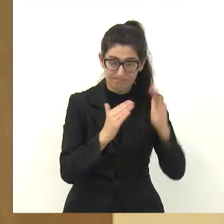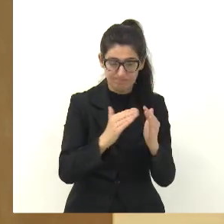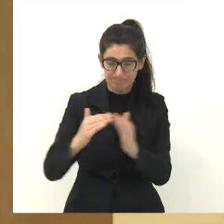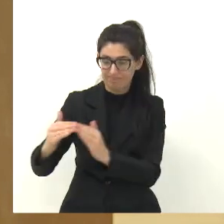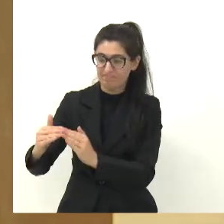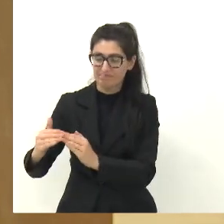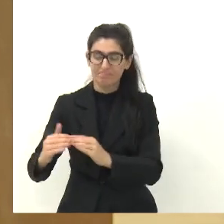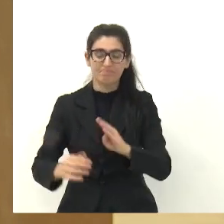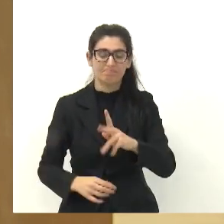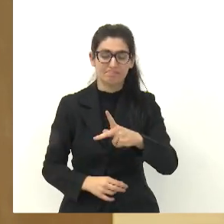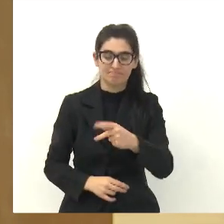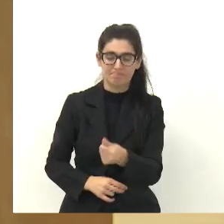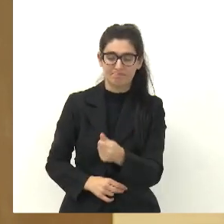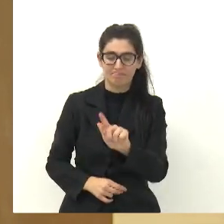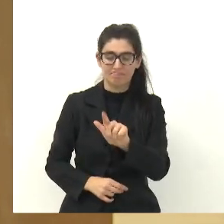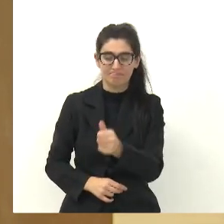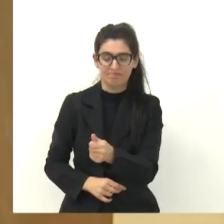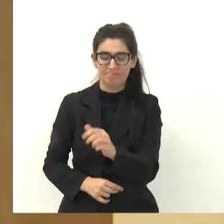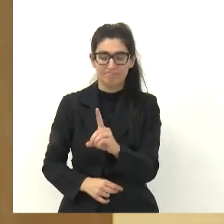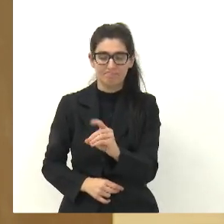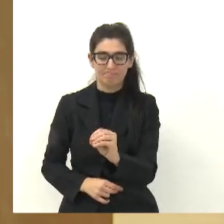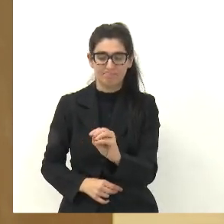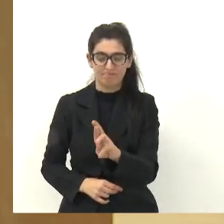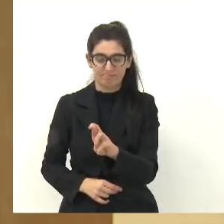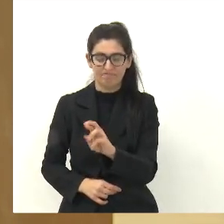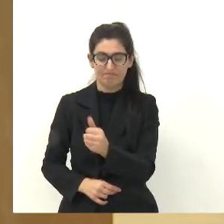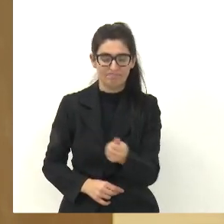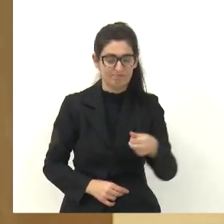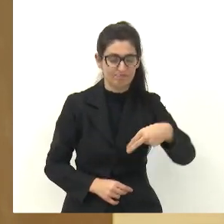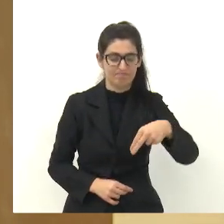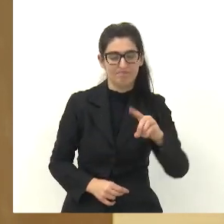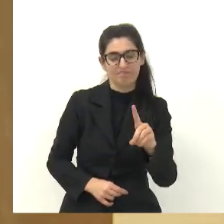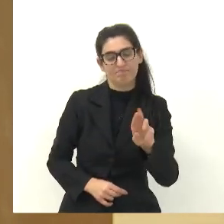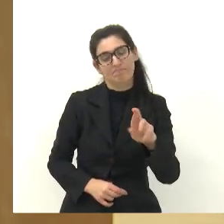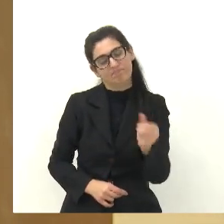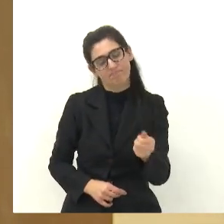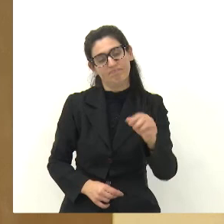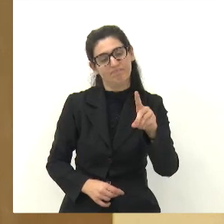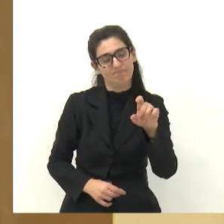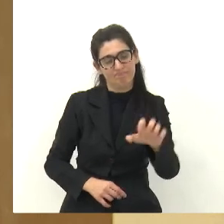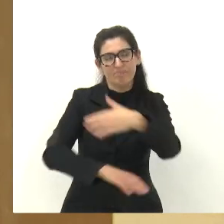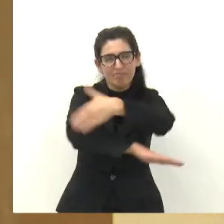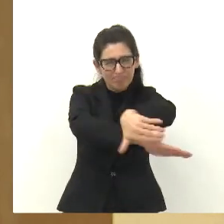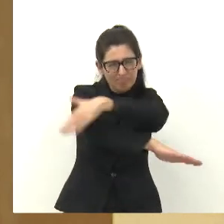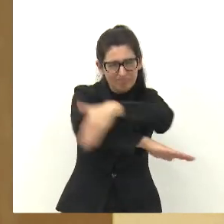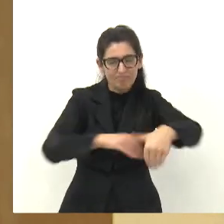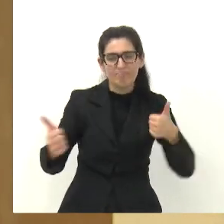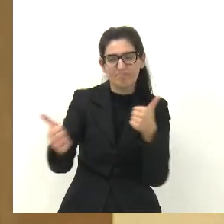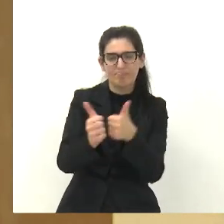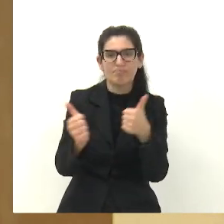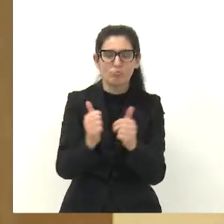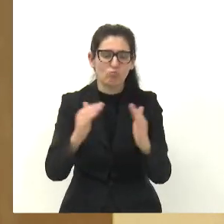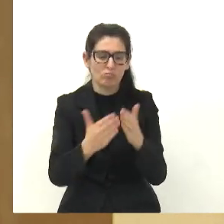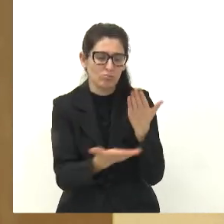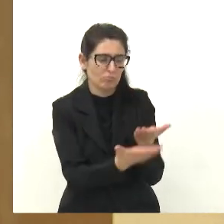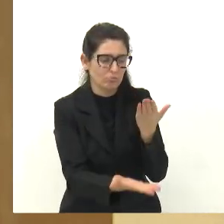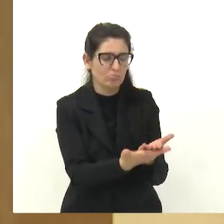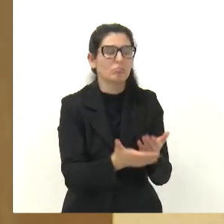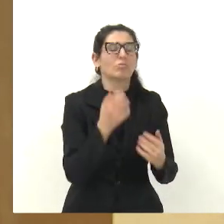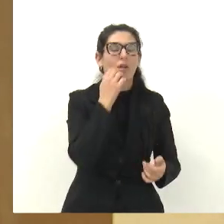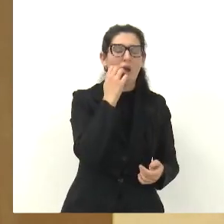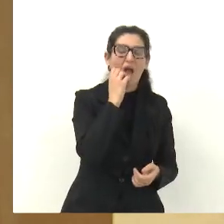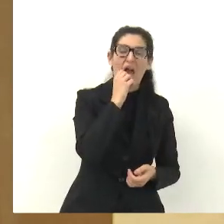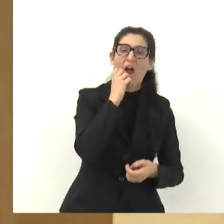estive lá no Pagador, lá na rua da escola, me prontifiquei aí ao morador Gessé, casado com a Noeli,